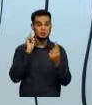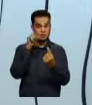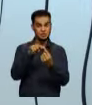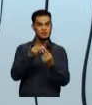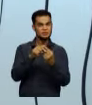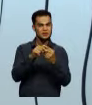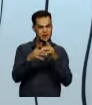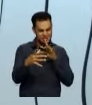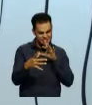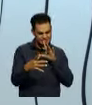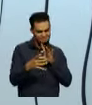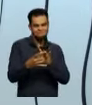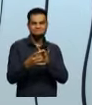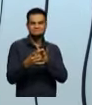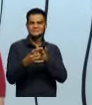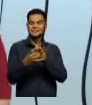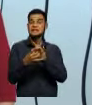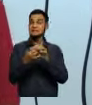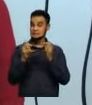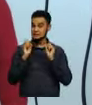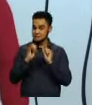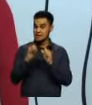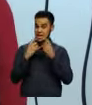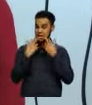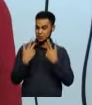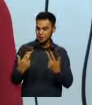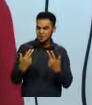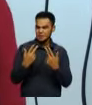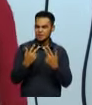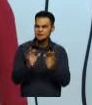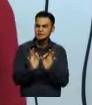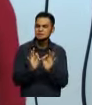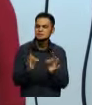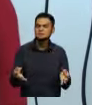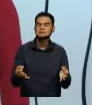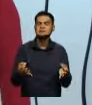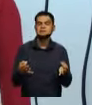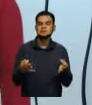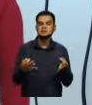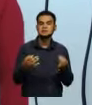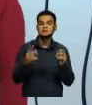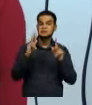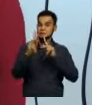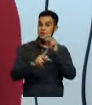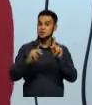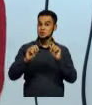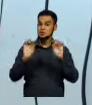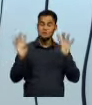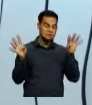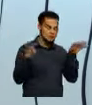Quanto mais a linguagem for simples, mais próximo eu estarei do meu público.